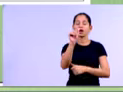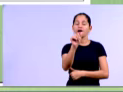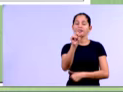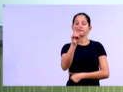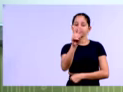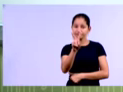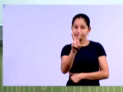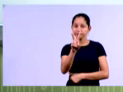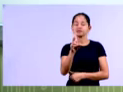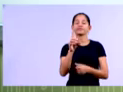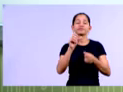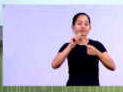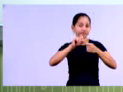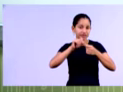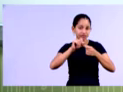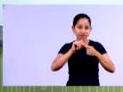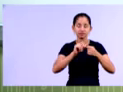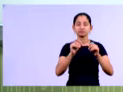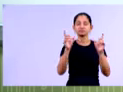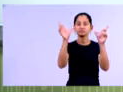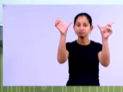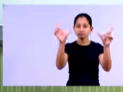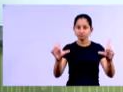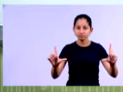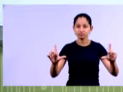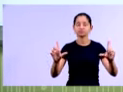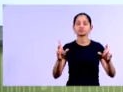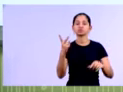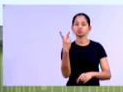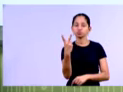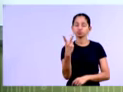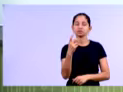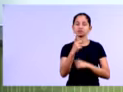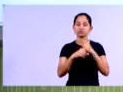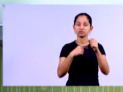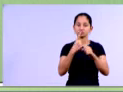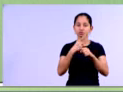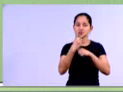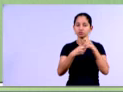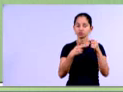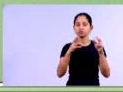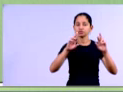da DRE comparando as duas demonstrações contábeis, ok, gente? Vamos para a sequência.